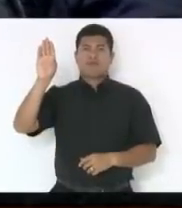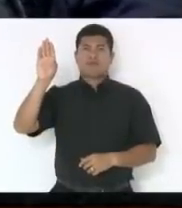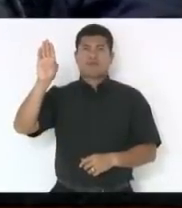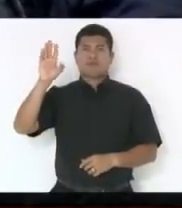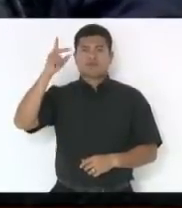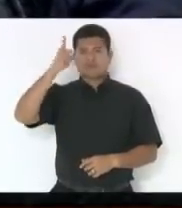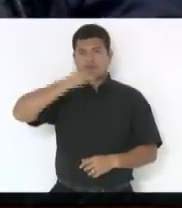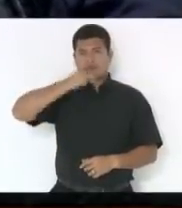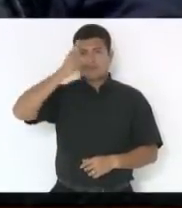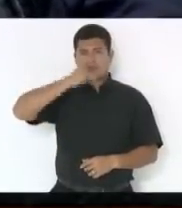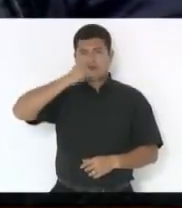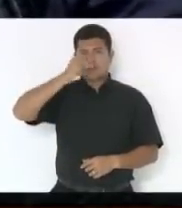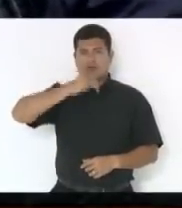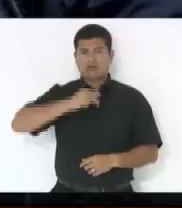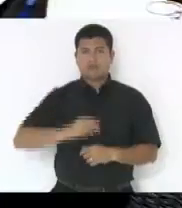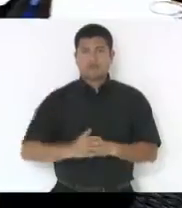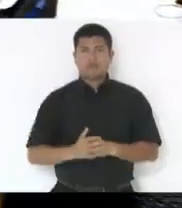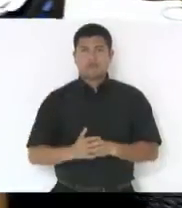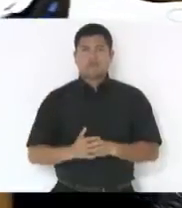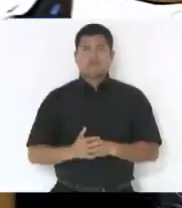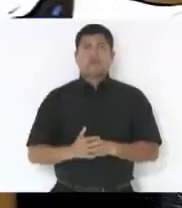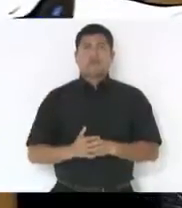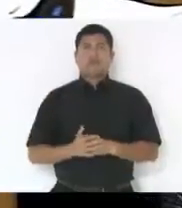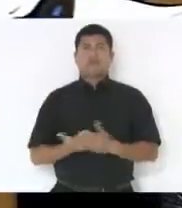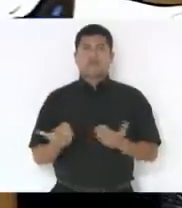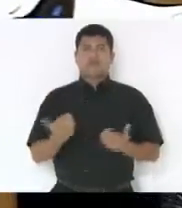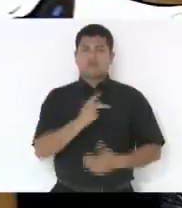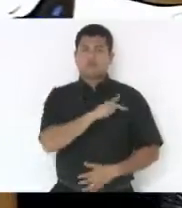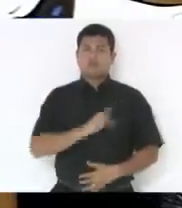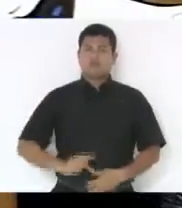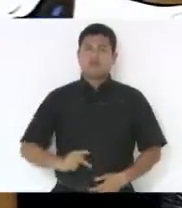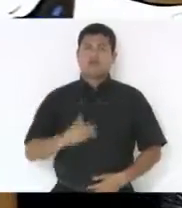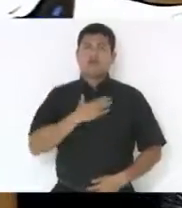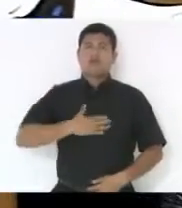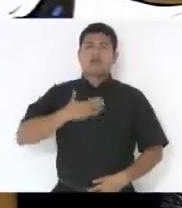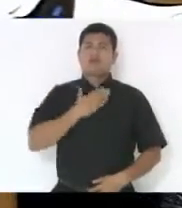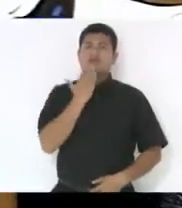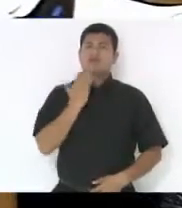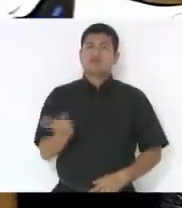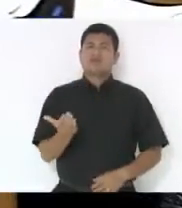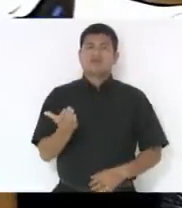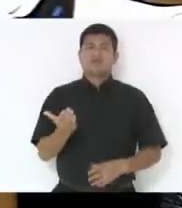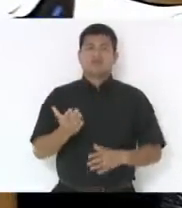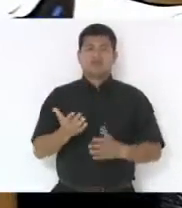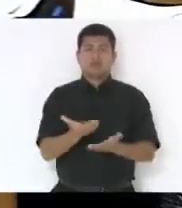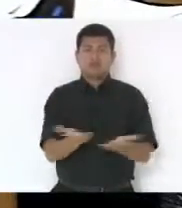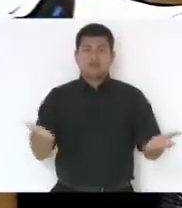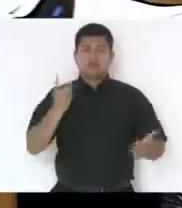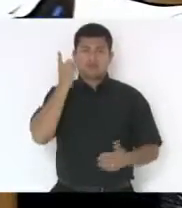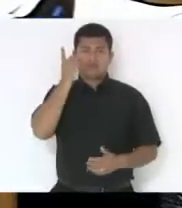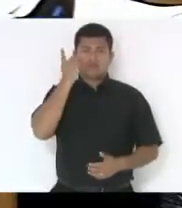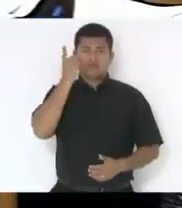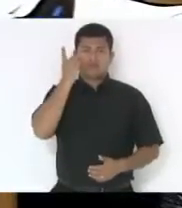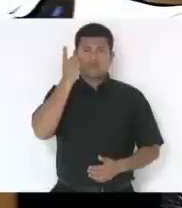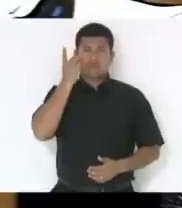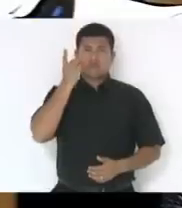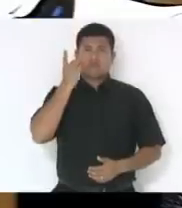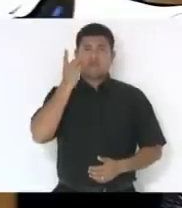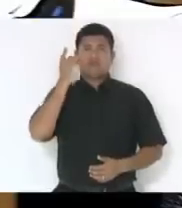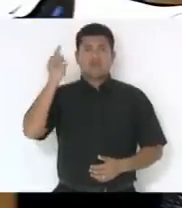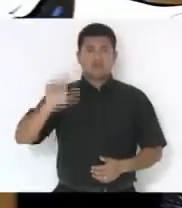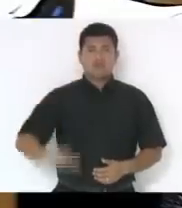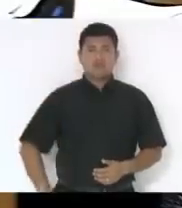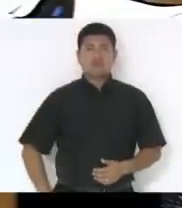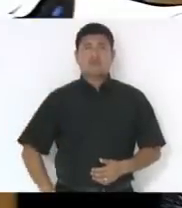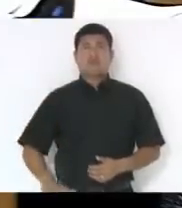Kennedy Nunes. Presidente, gostaria de pedir aos nobres deputados, novamente eu venho